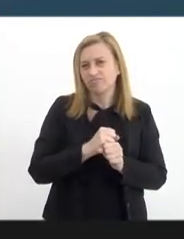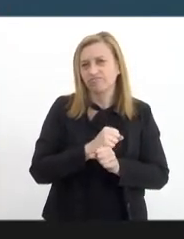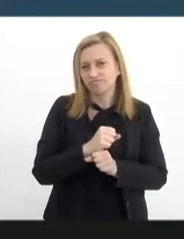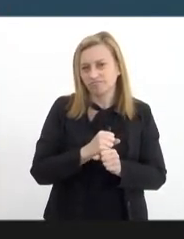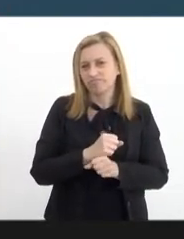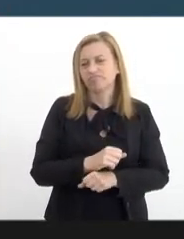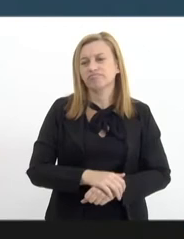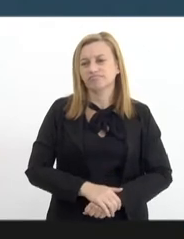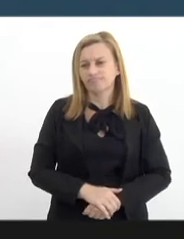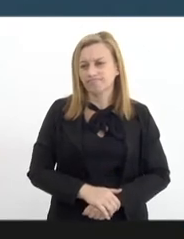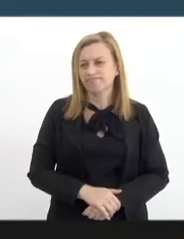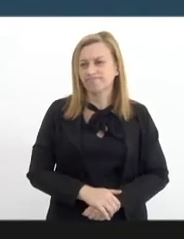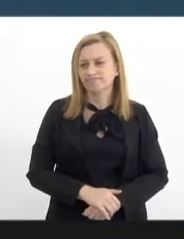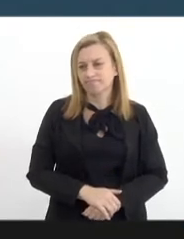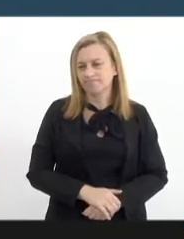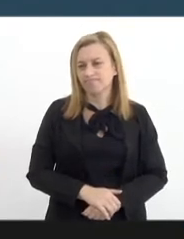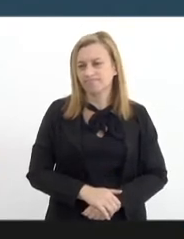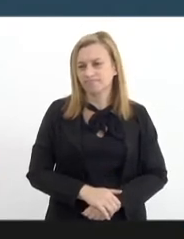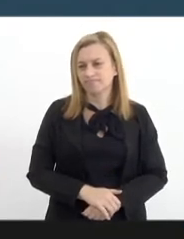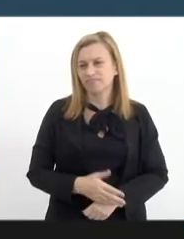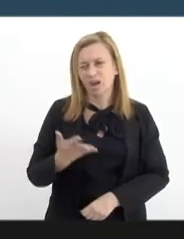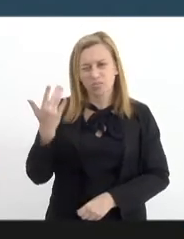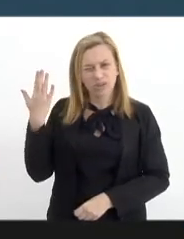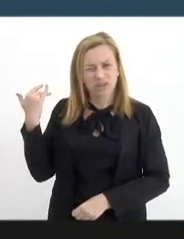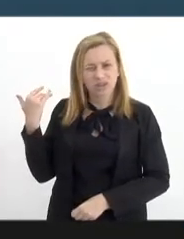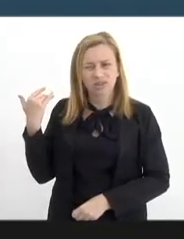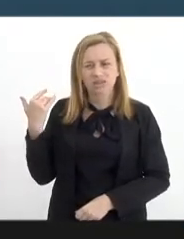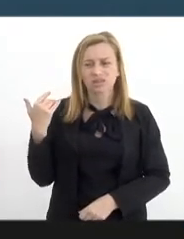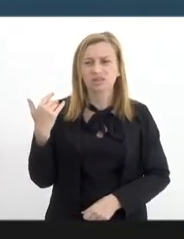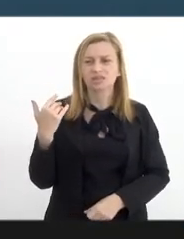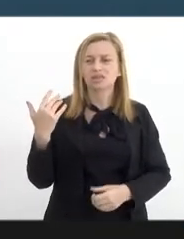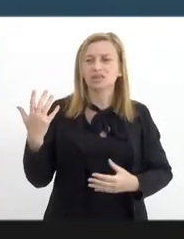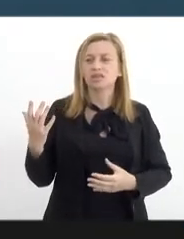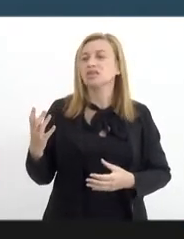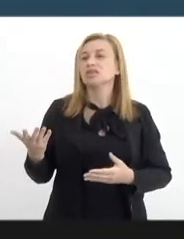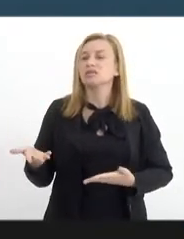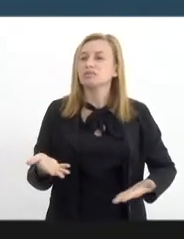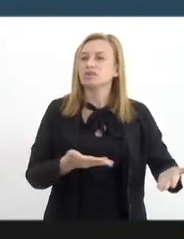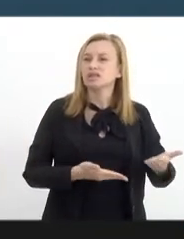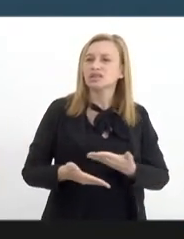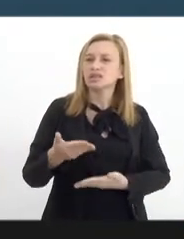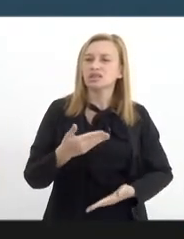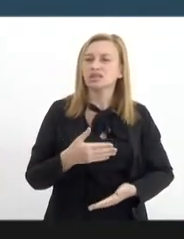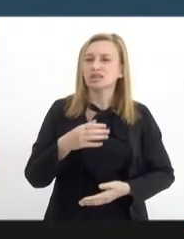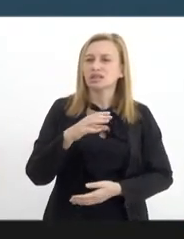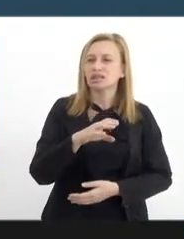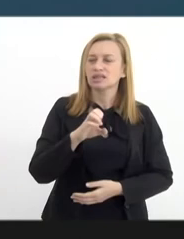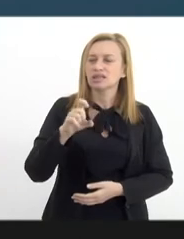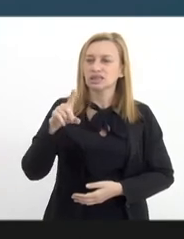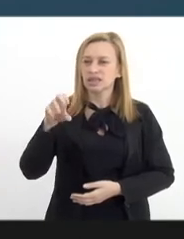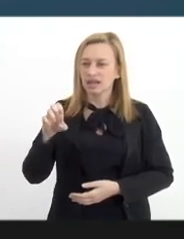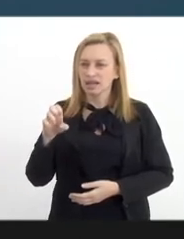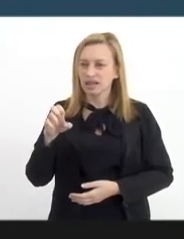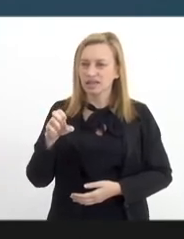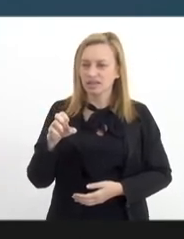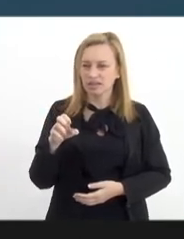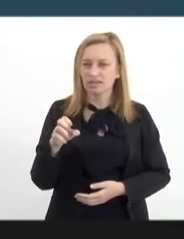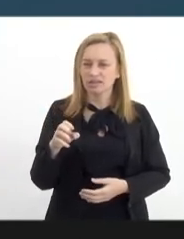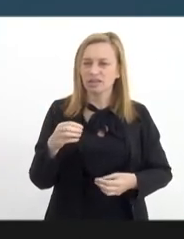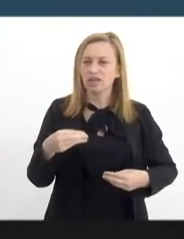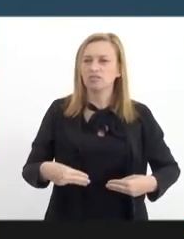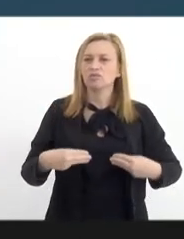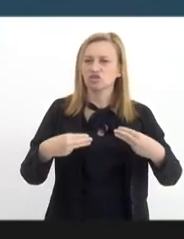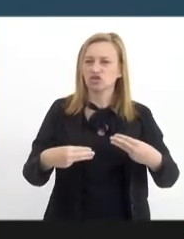dois anos através de uma parceria com a CNAD na época que era do Ministério da Justiça.